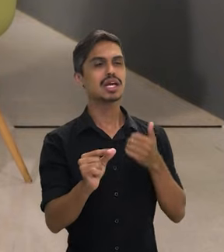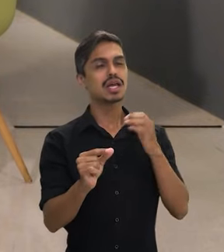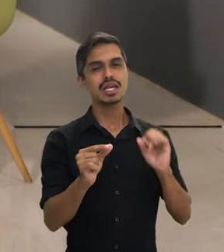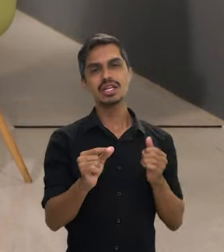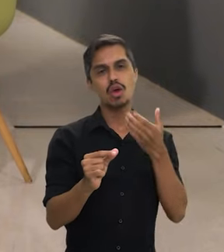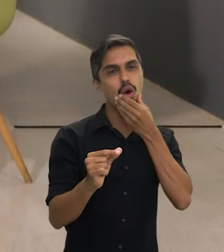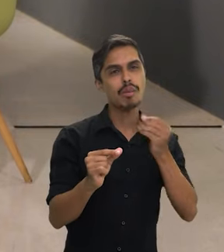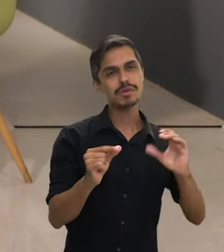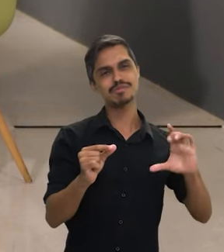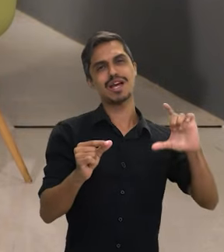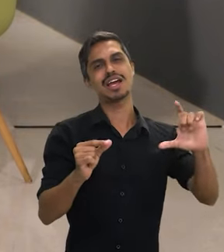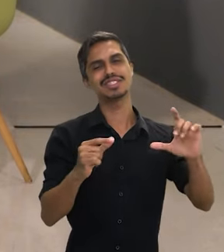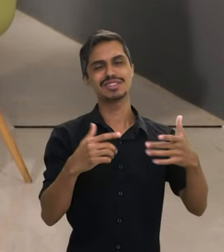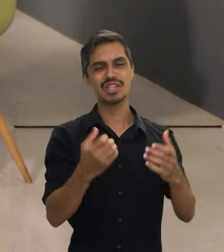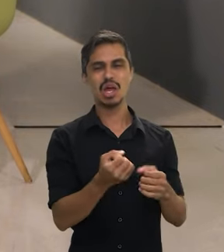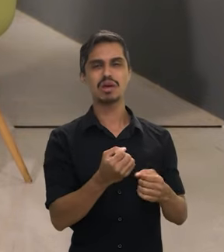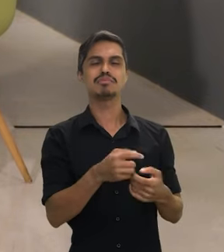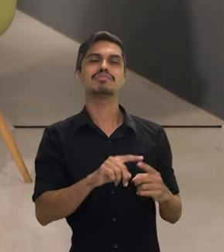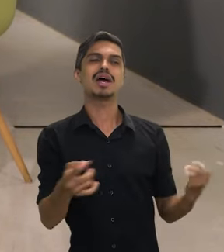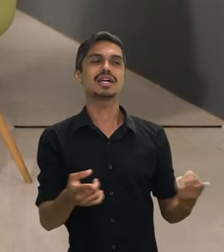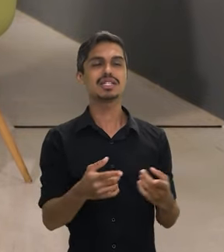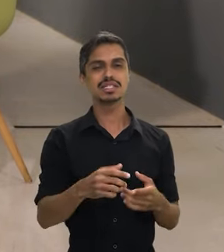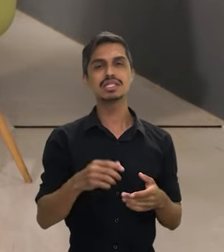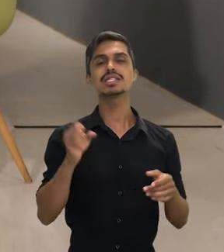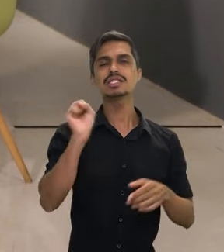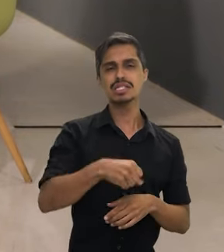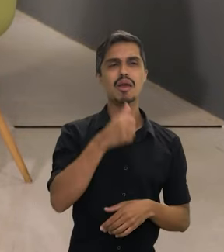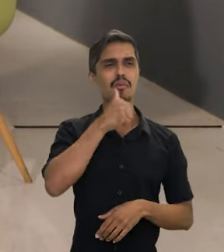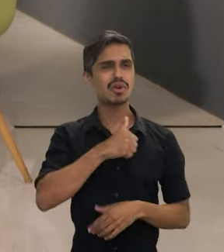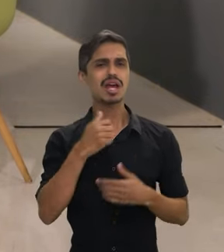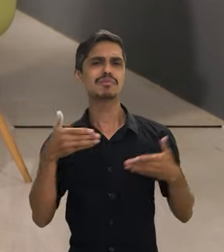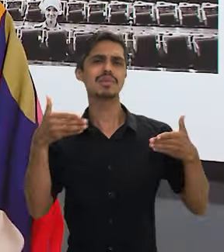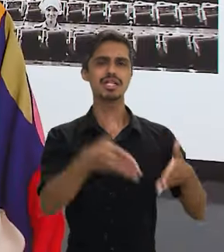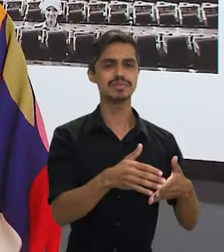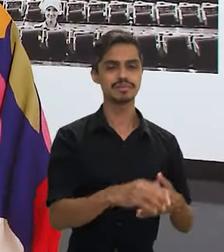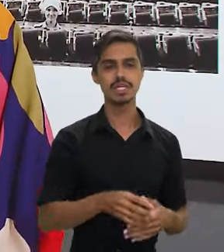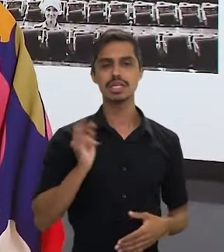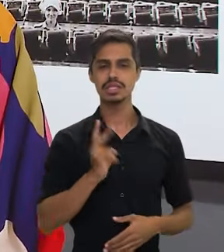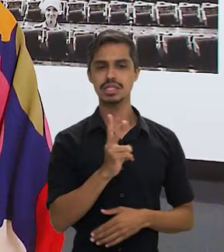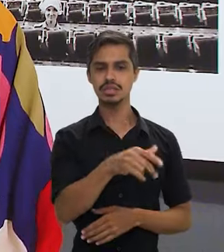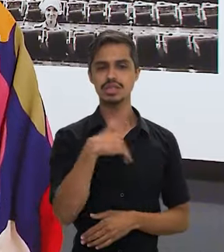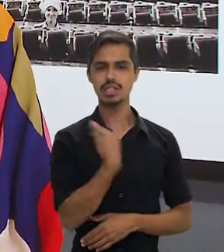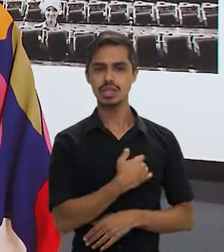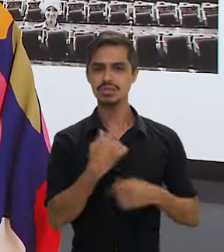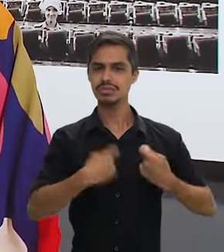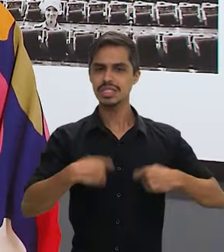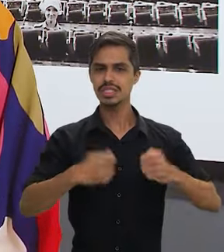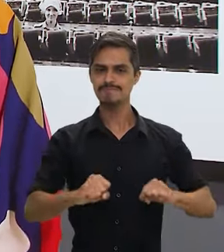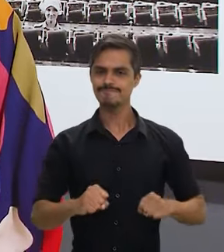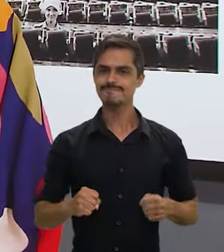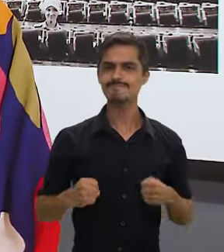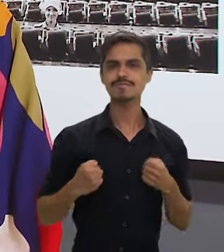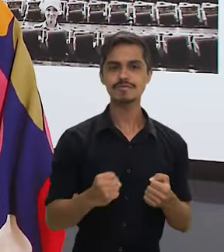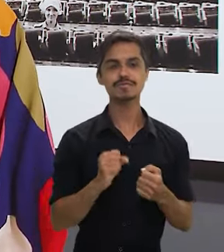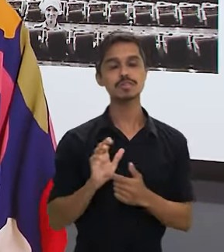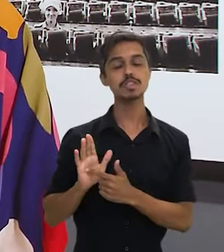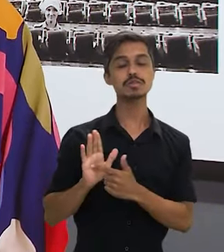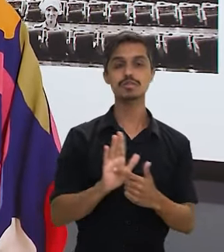desafios tão simples, mas sim fazem parte, sim fizeram parte também. É o tempo inteiro a gente tendo que cada vez mais